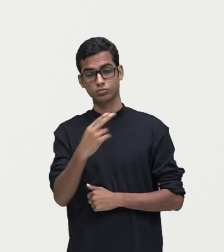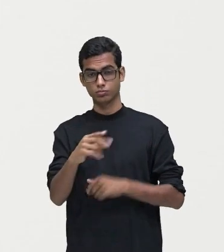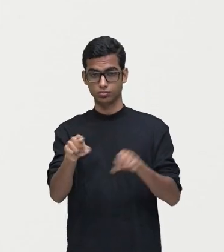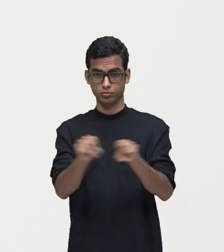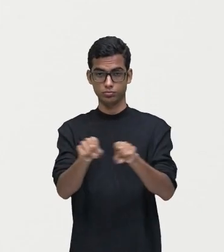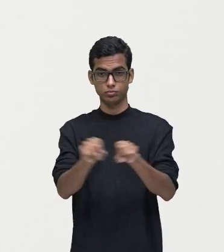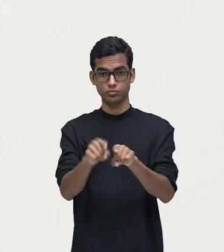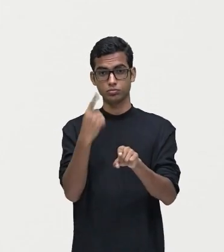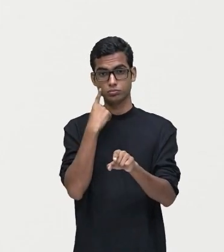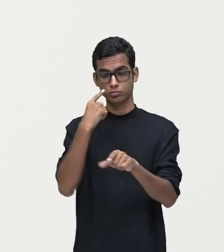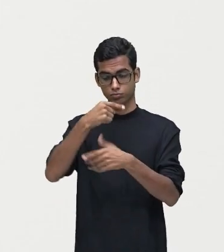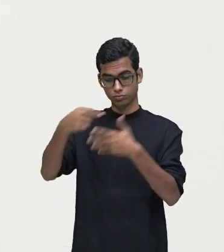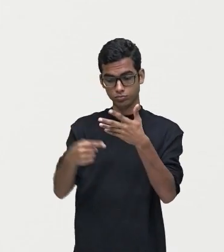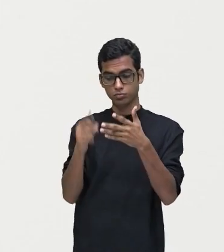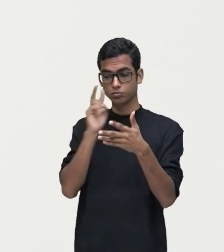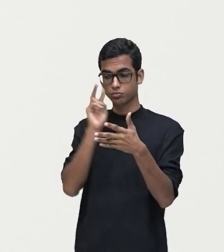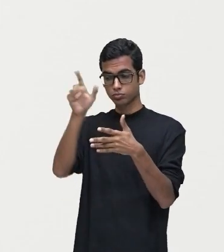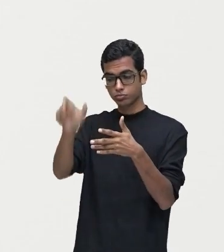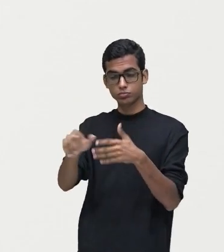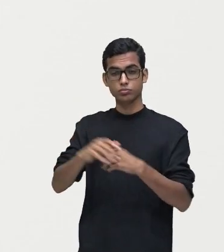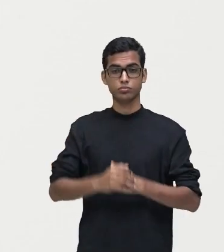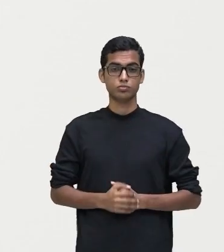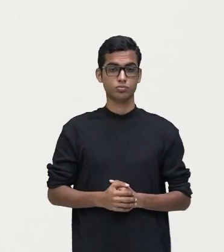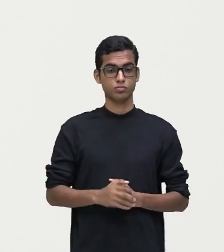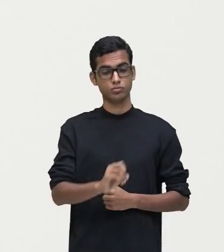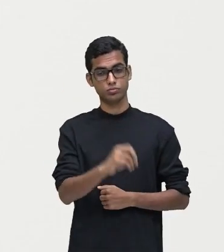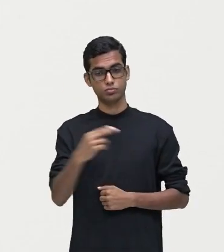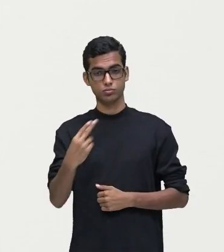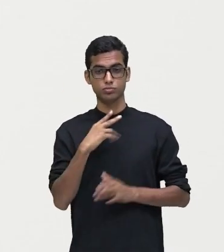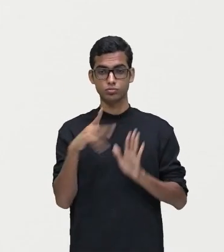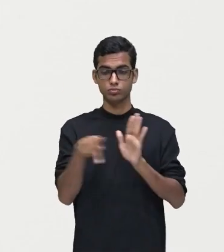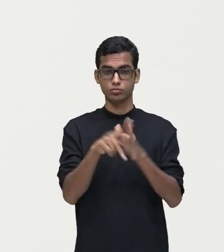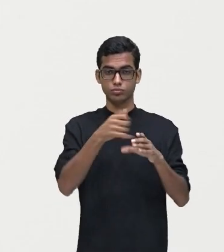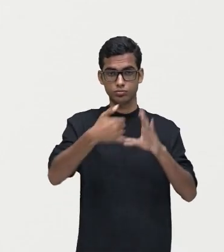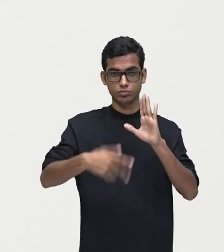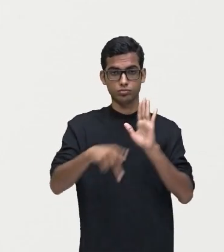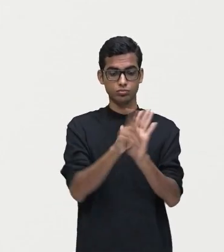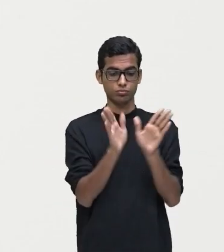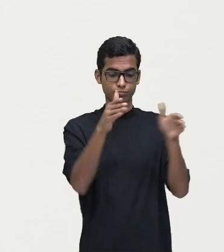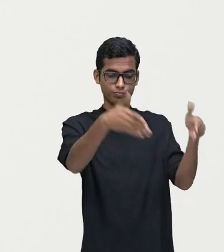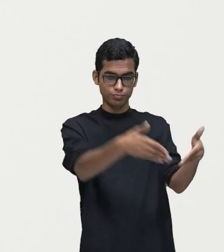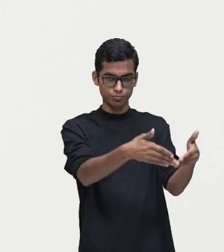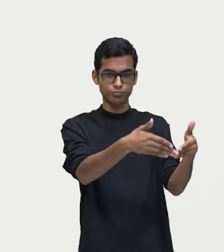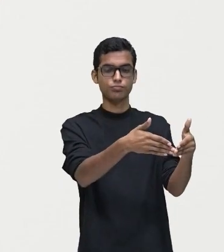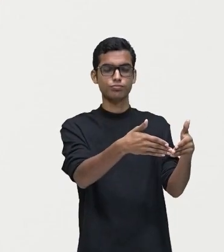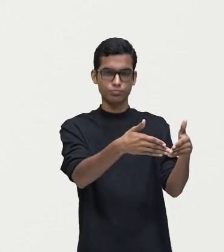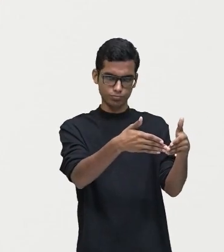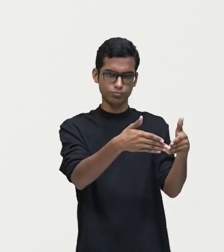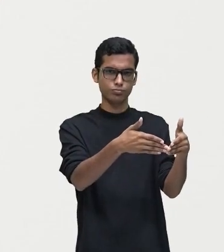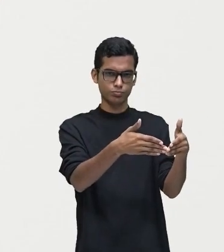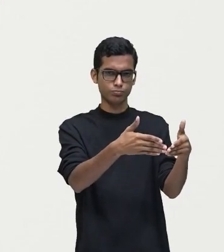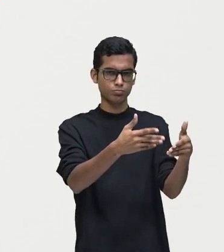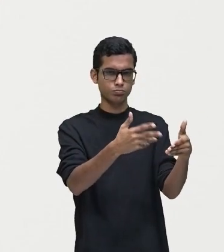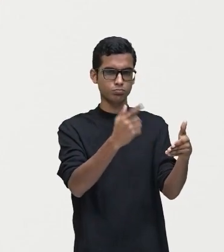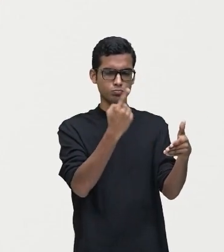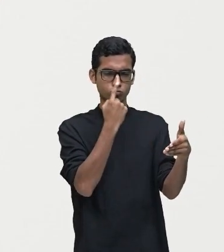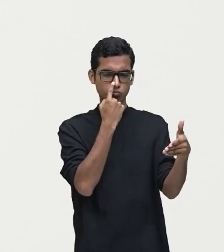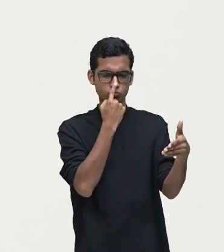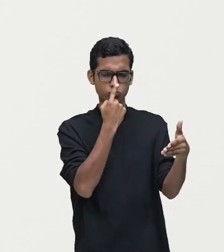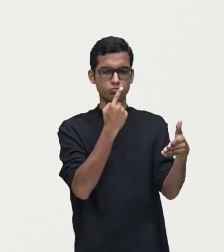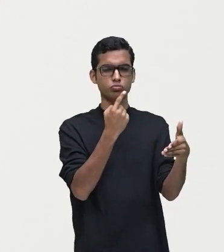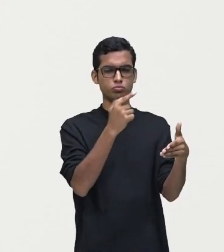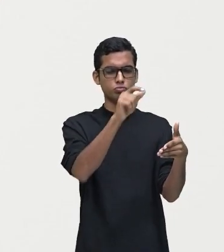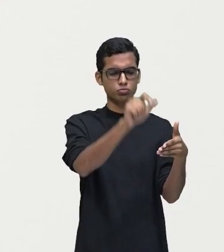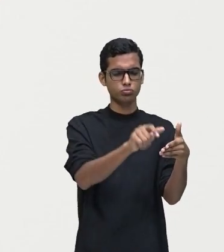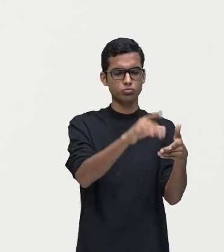elemento que está sendo descrito. Ou pode também levar para a gente para características bem específicas.